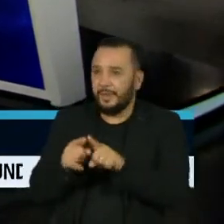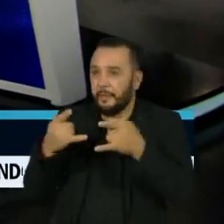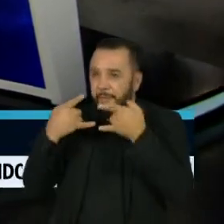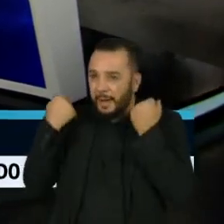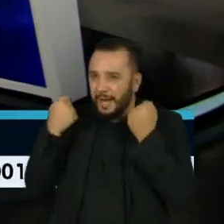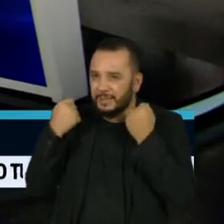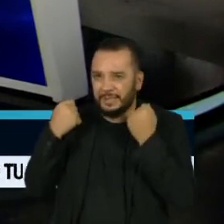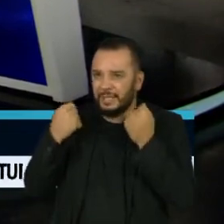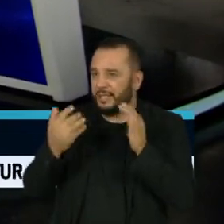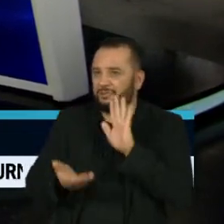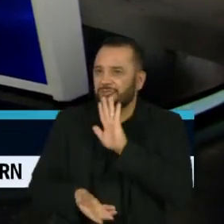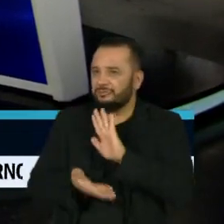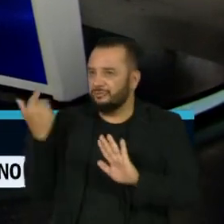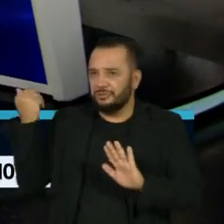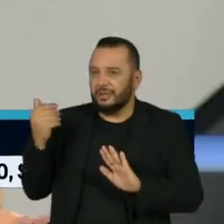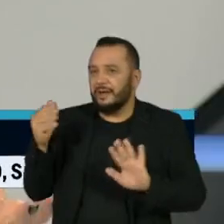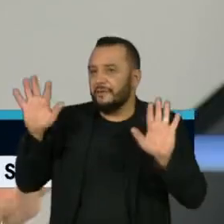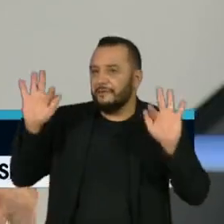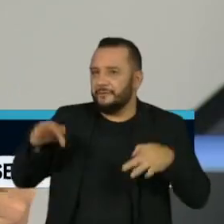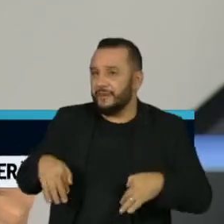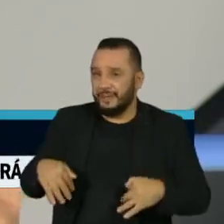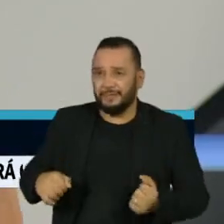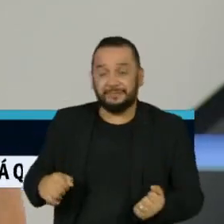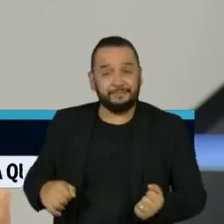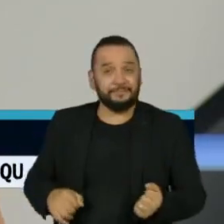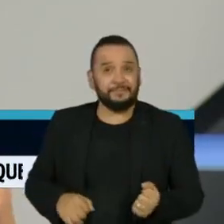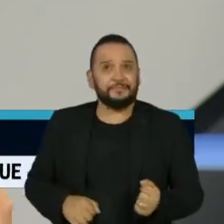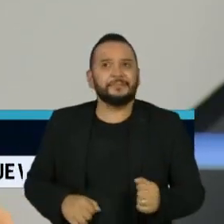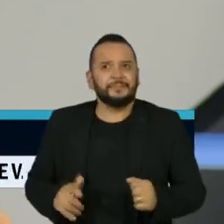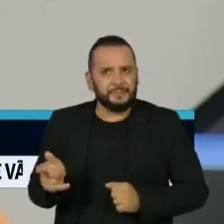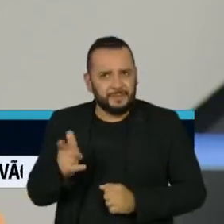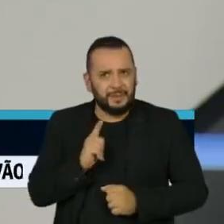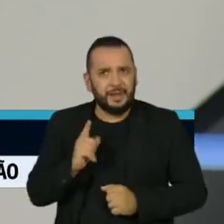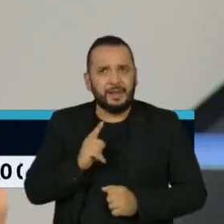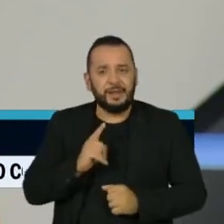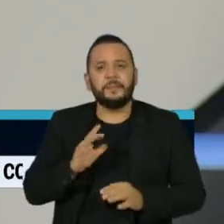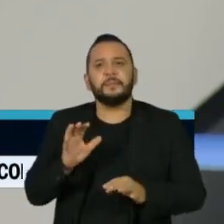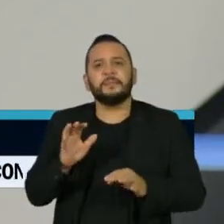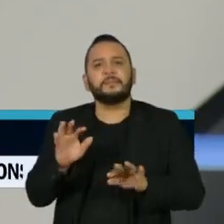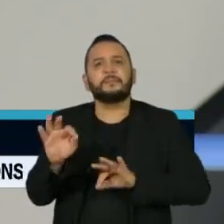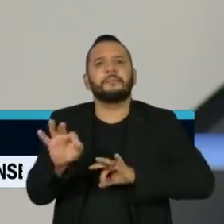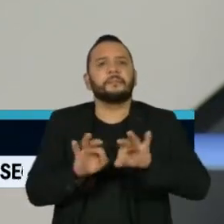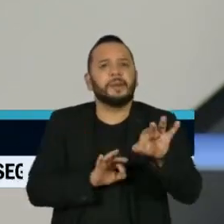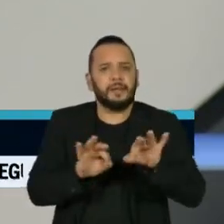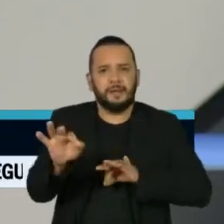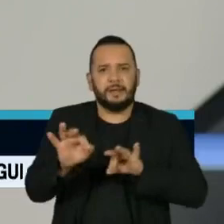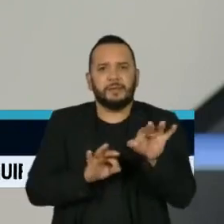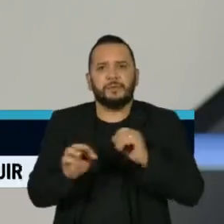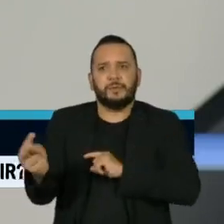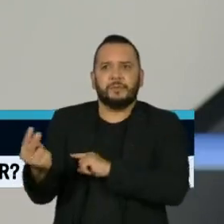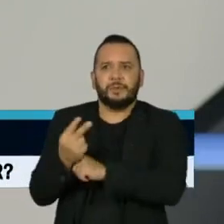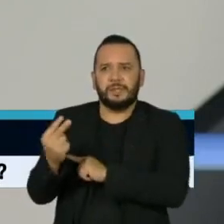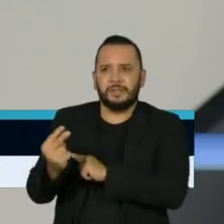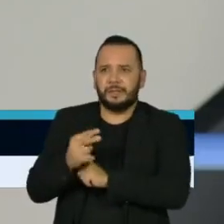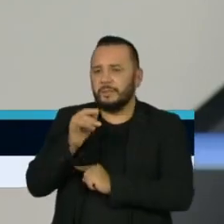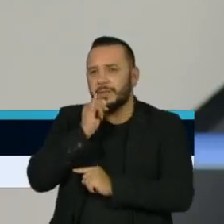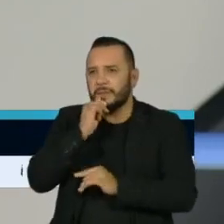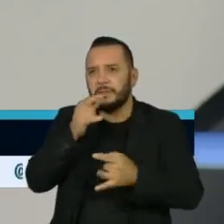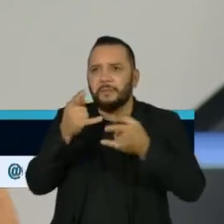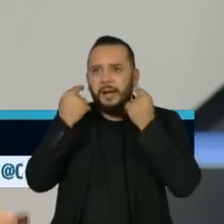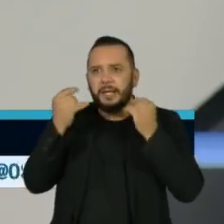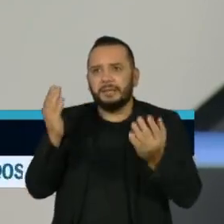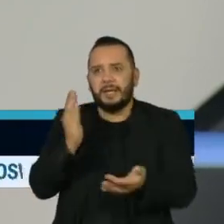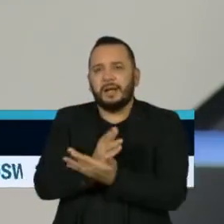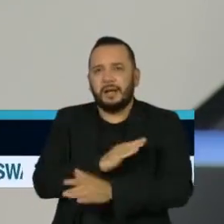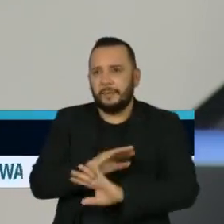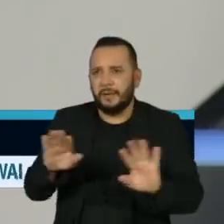máscaras. É o que todo mundo deseja, né? Já existe algum plano de proteção para quando nós deixarmos de usar a máscara e